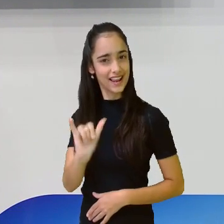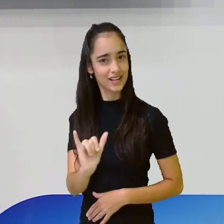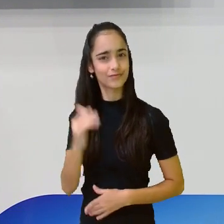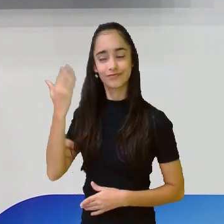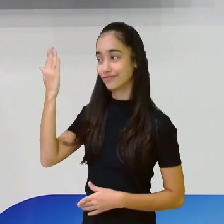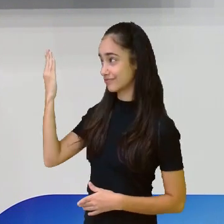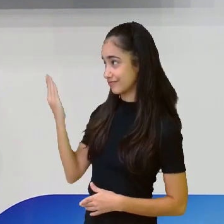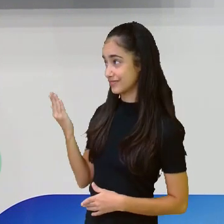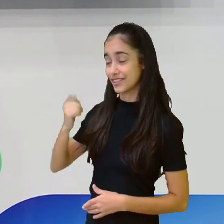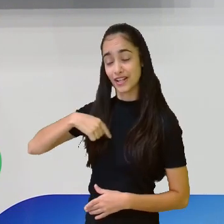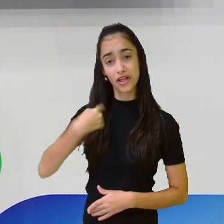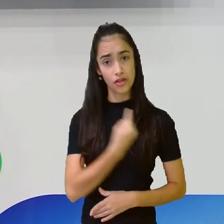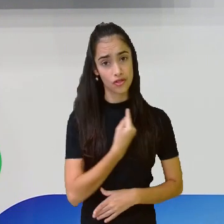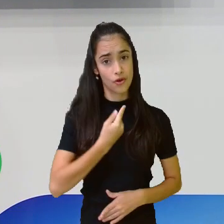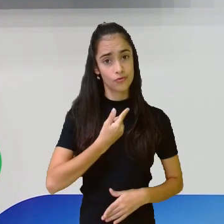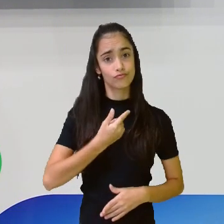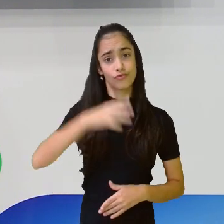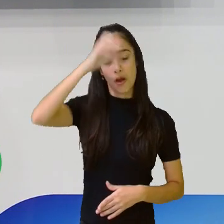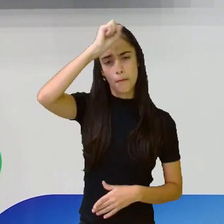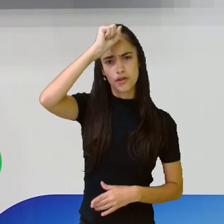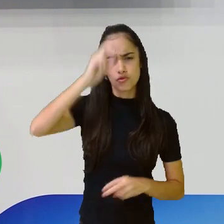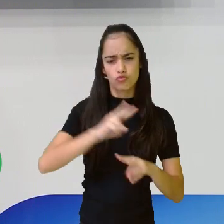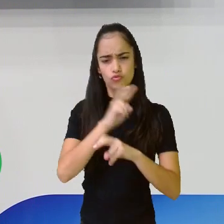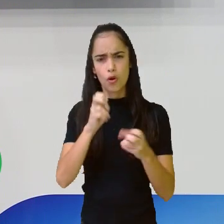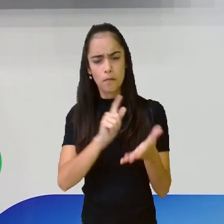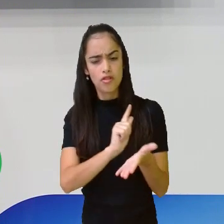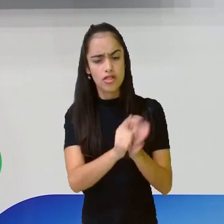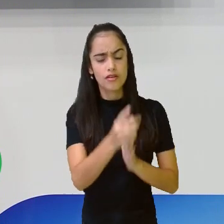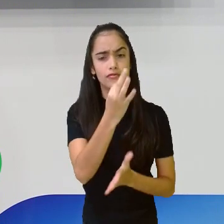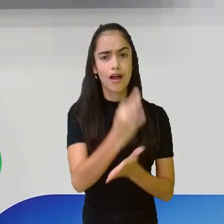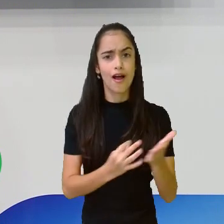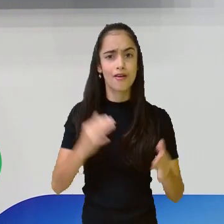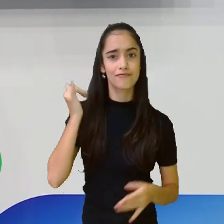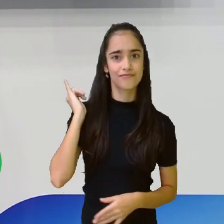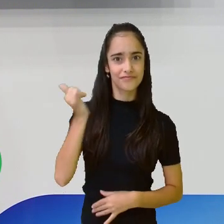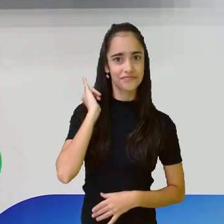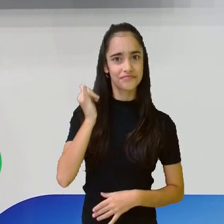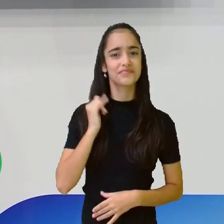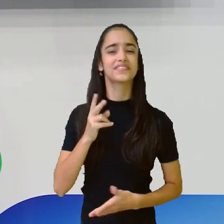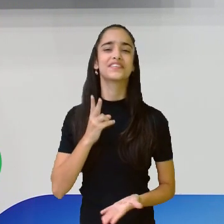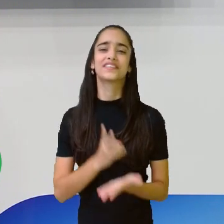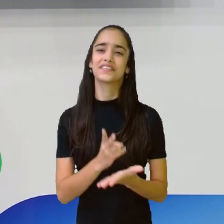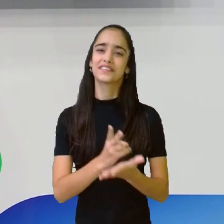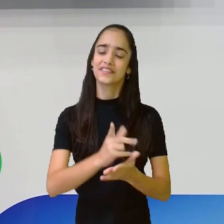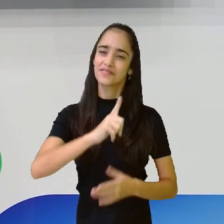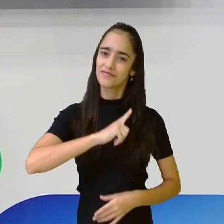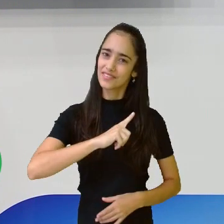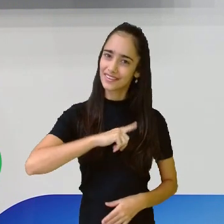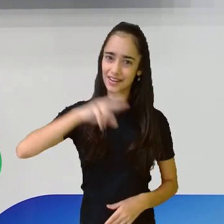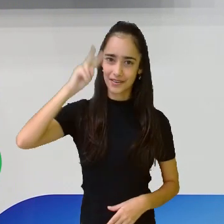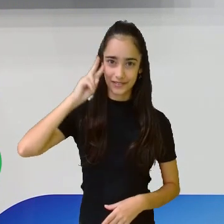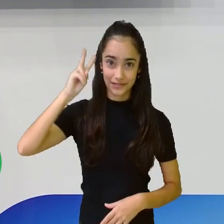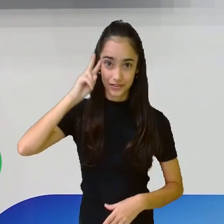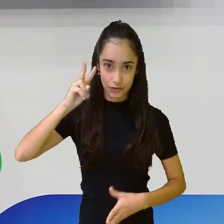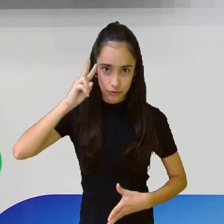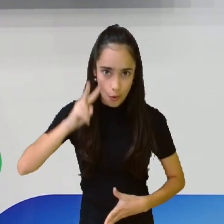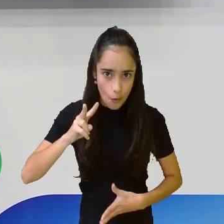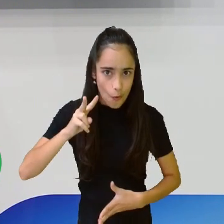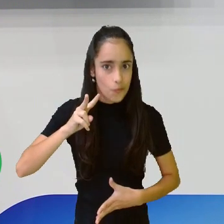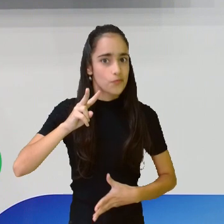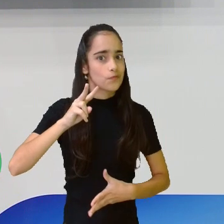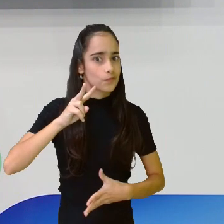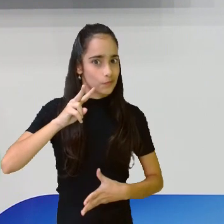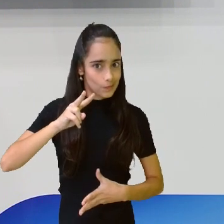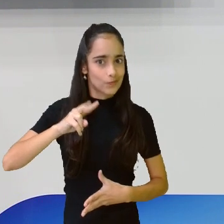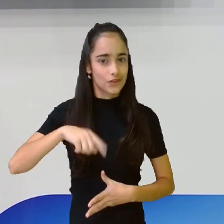vamos trabalhar gênero textual, fábulas. Sempre tem uma história aí quando se fala em fábulas.